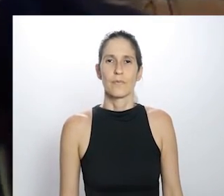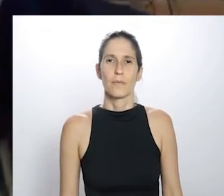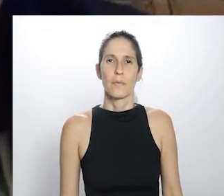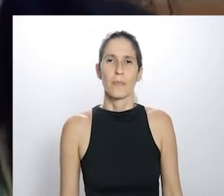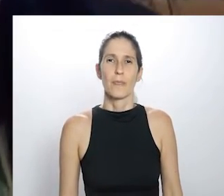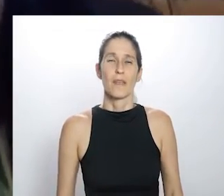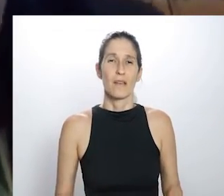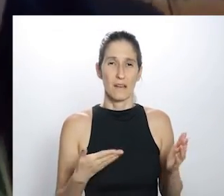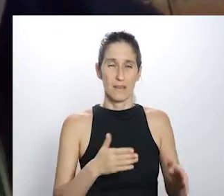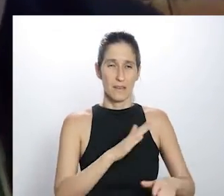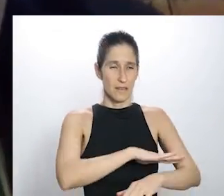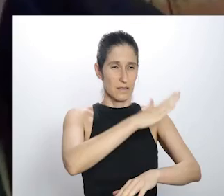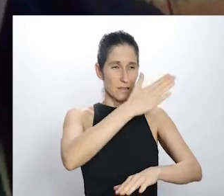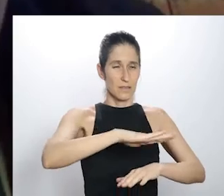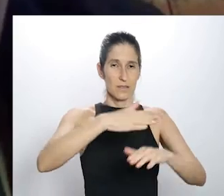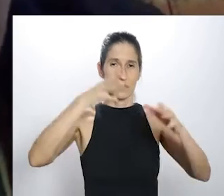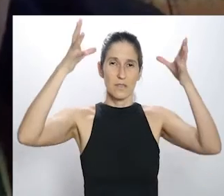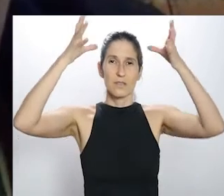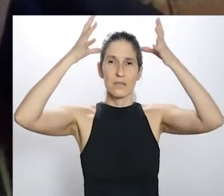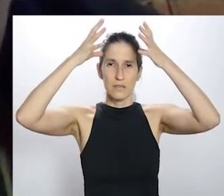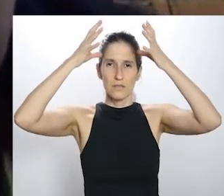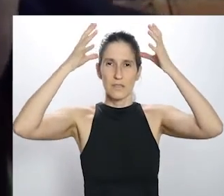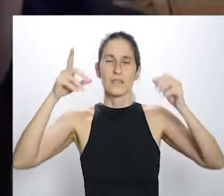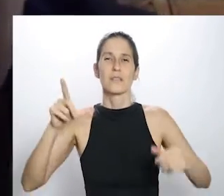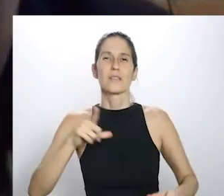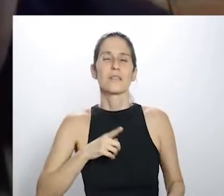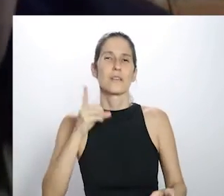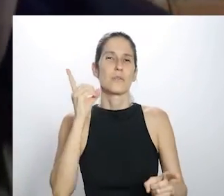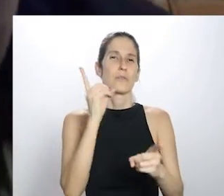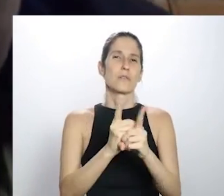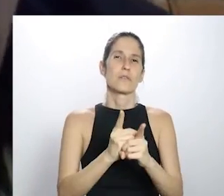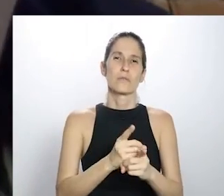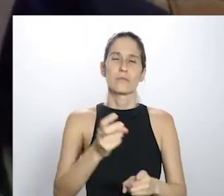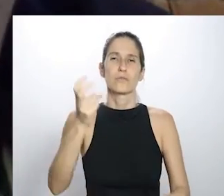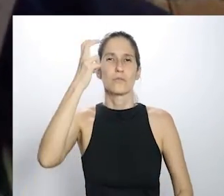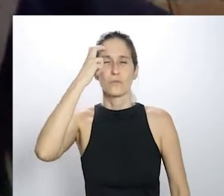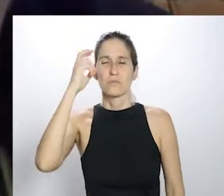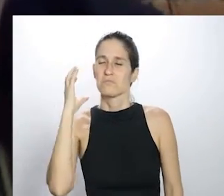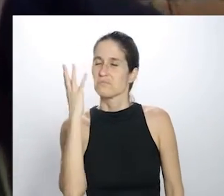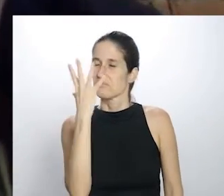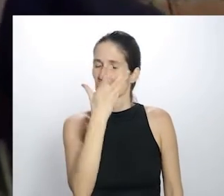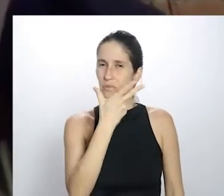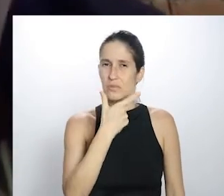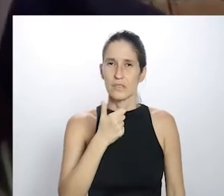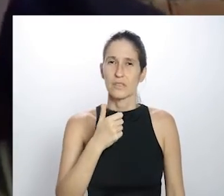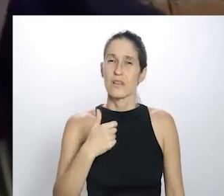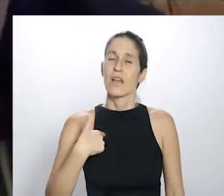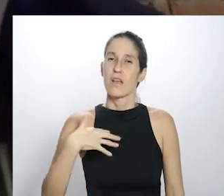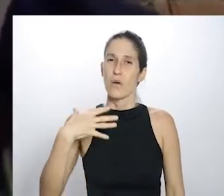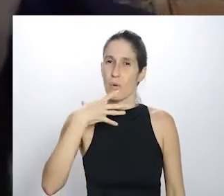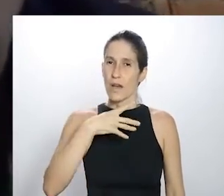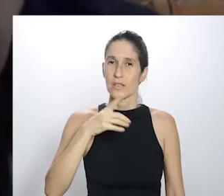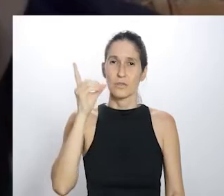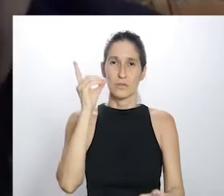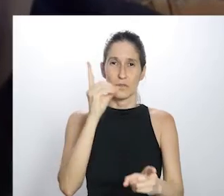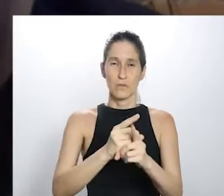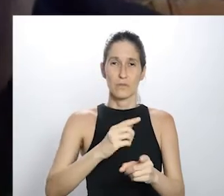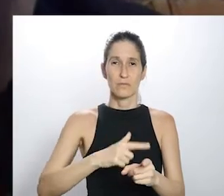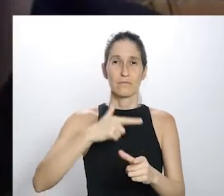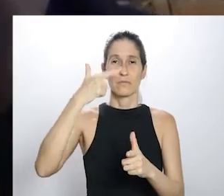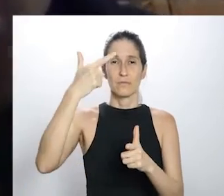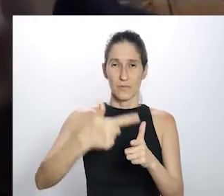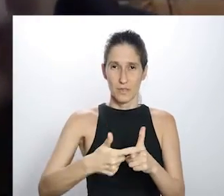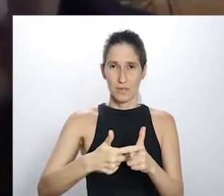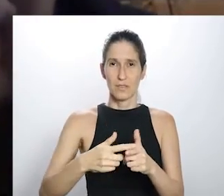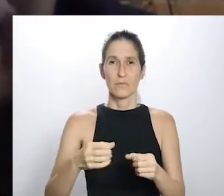Principalmente nesse lugar das Chapadas dos Veadeiros, que tem esse encontro tão bonito. Imagina o encontro do ano que